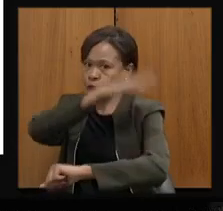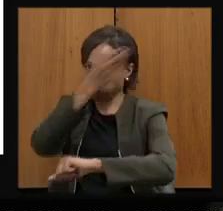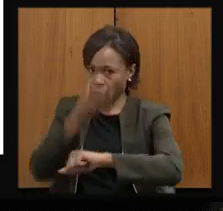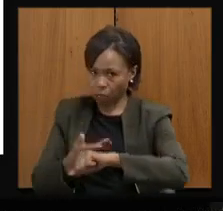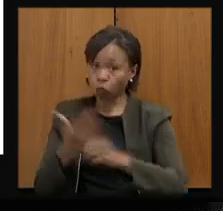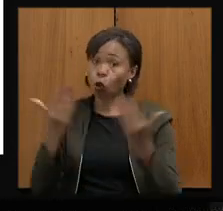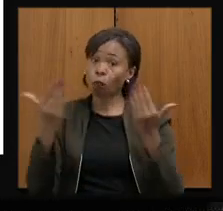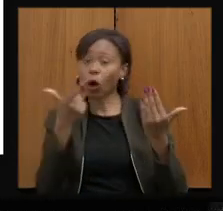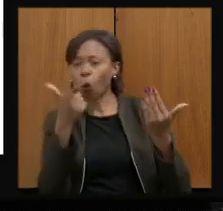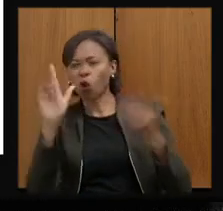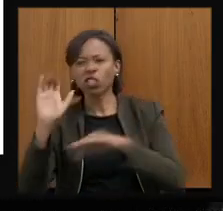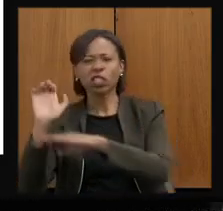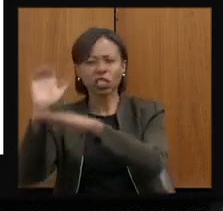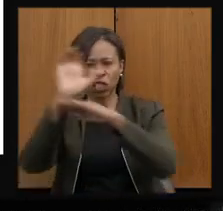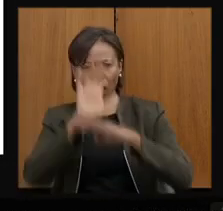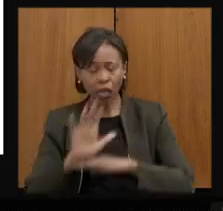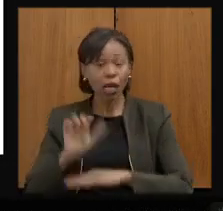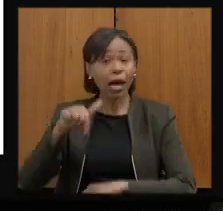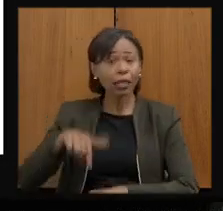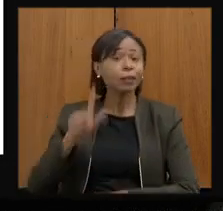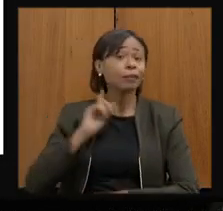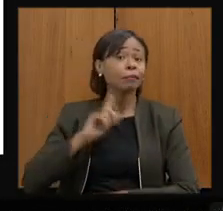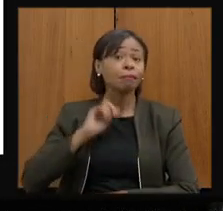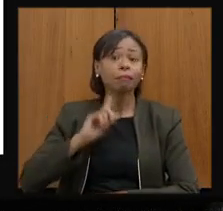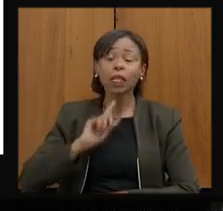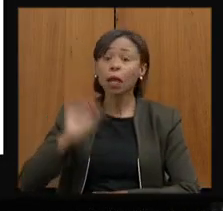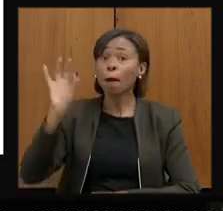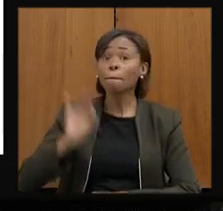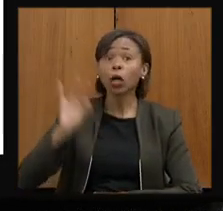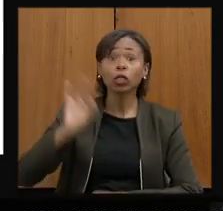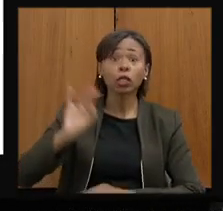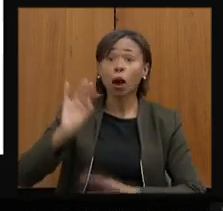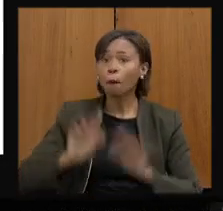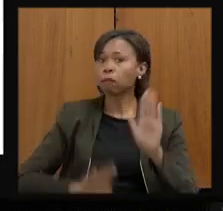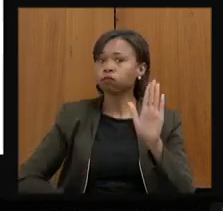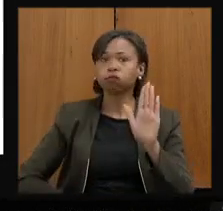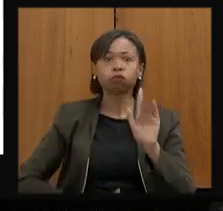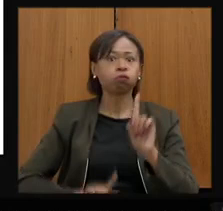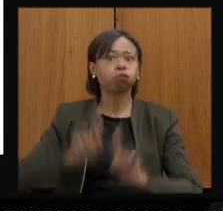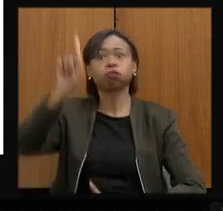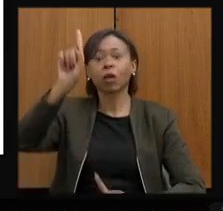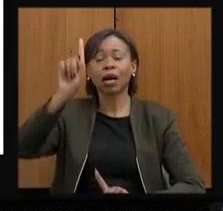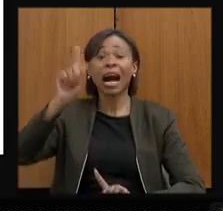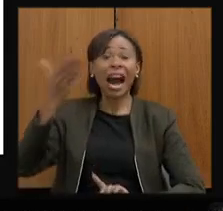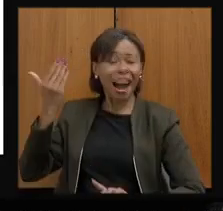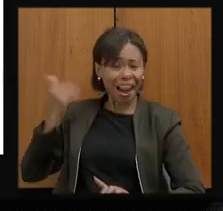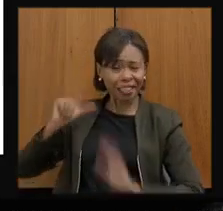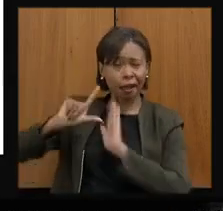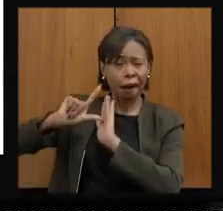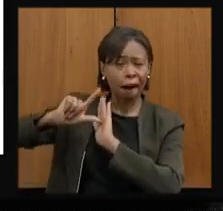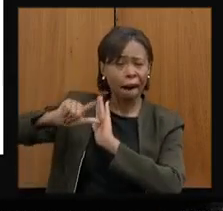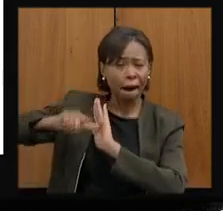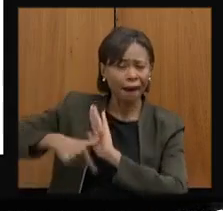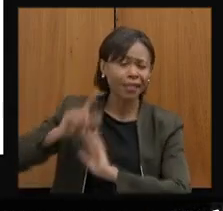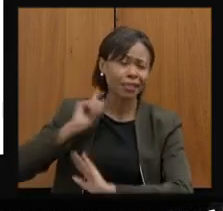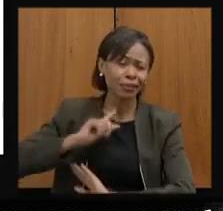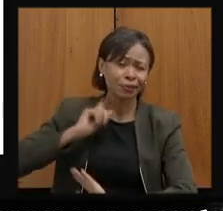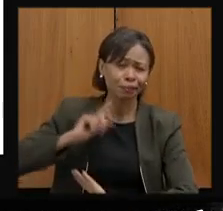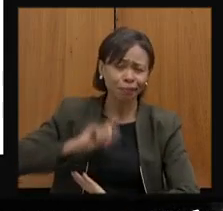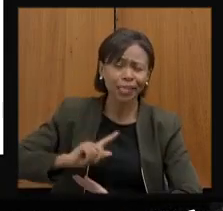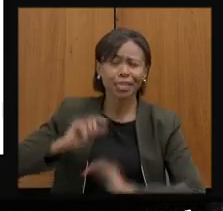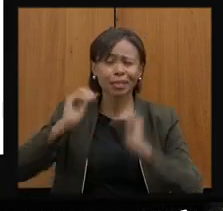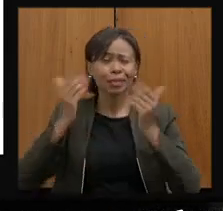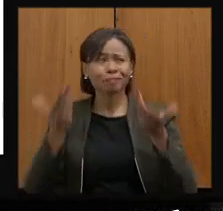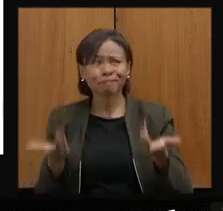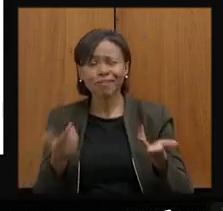mais uma vez, aos outros estados de Minas Gerais, em termos percentuais de sua rede, eram um estados mais atrasados em relação ao cumprimento disso,